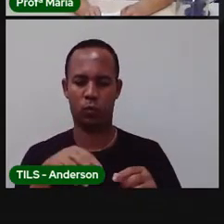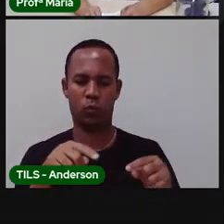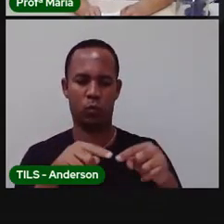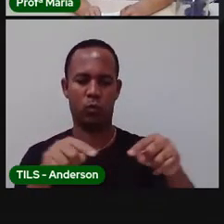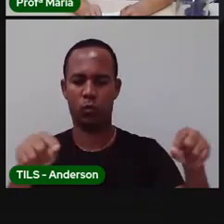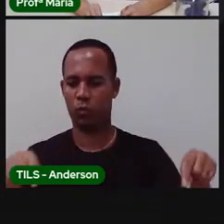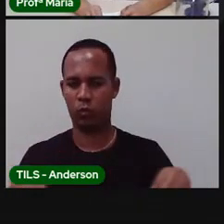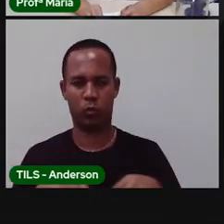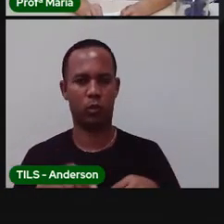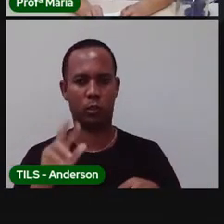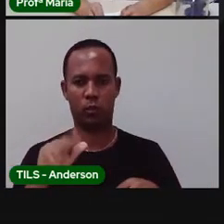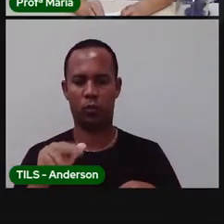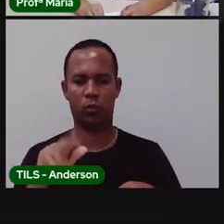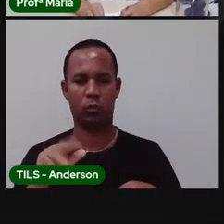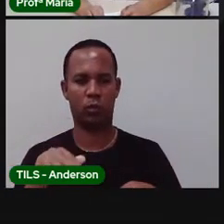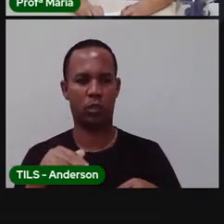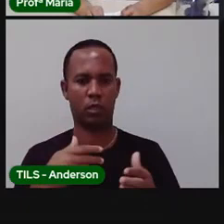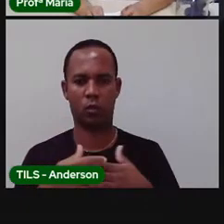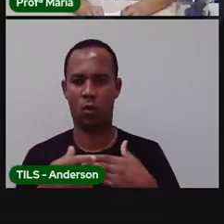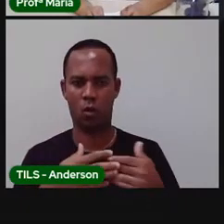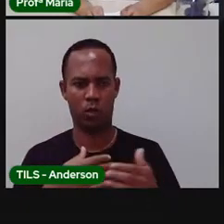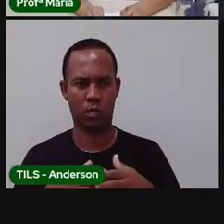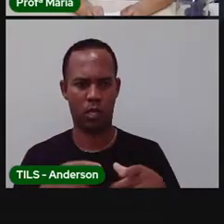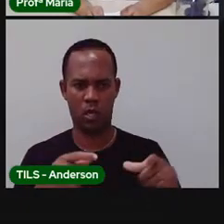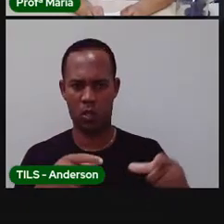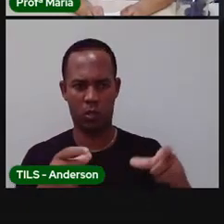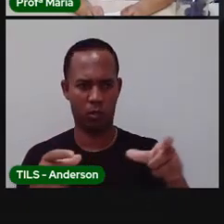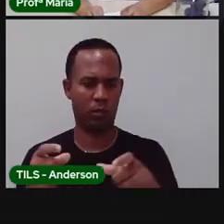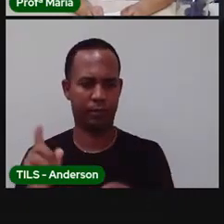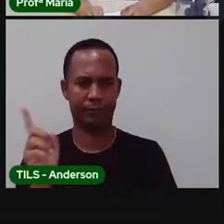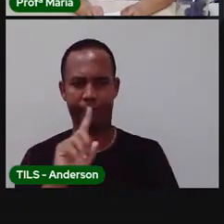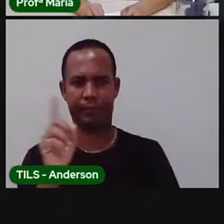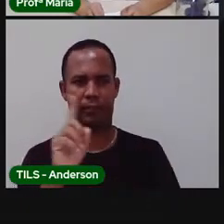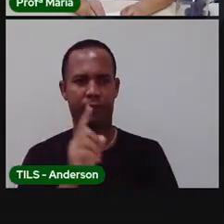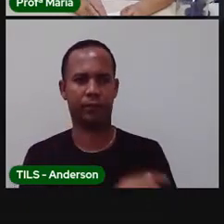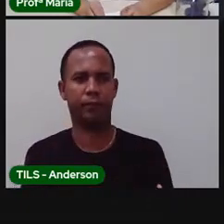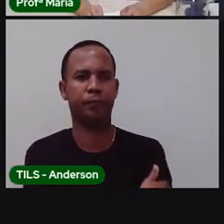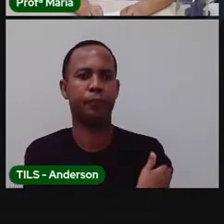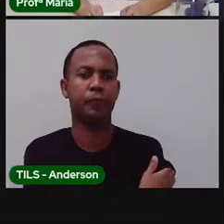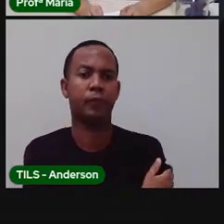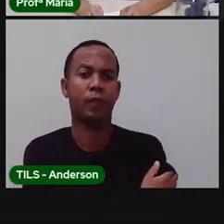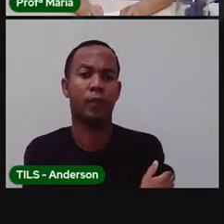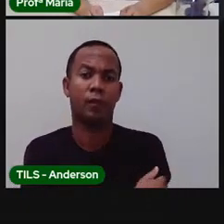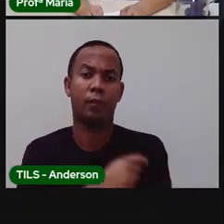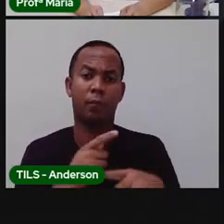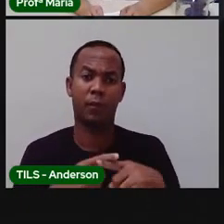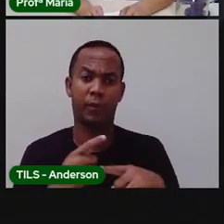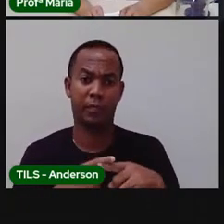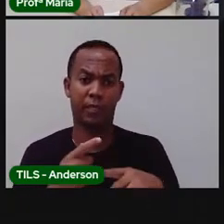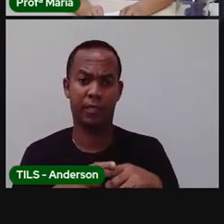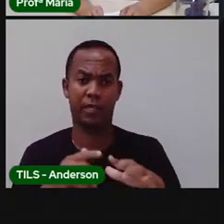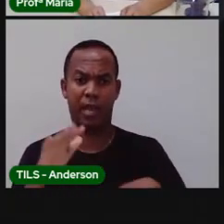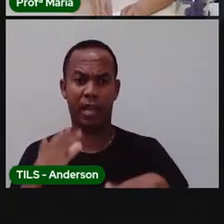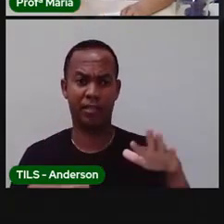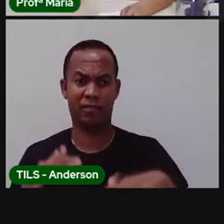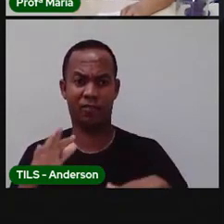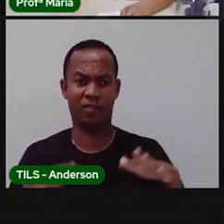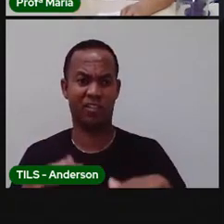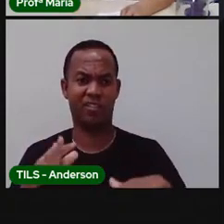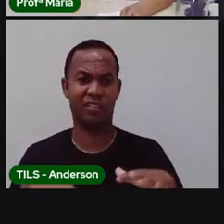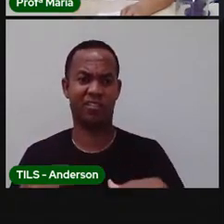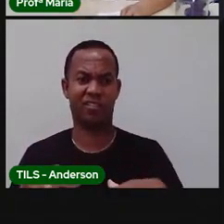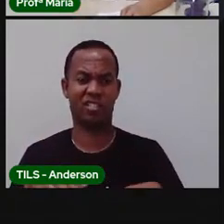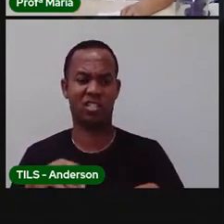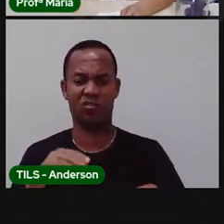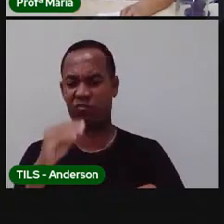tenham água. E em locais impróprios para o descasso desse material. Porque às vezes a gente joga em um lugar e diz, ah, mas